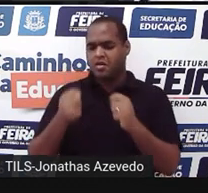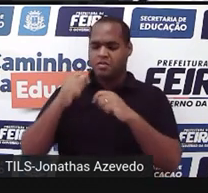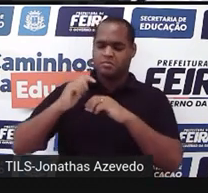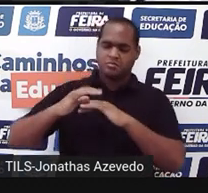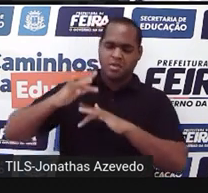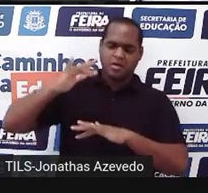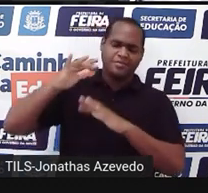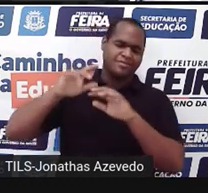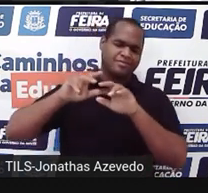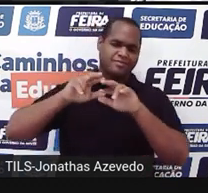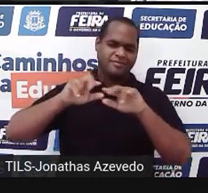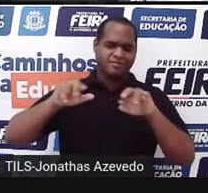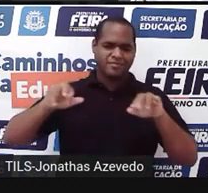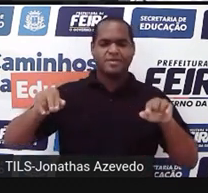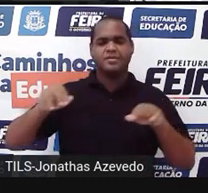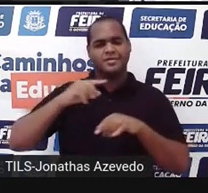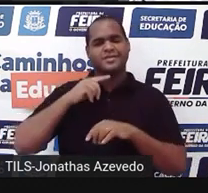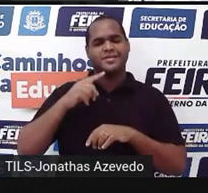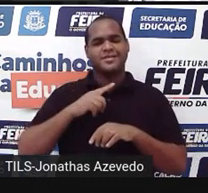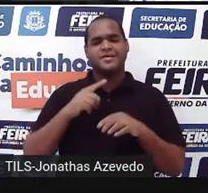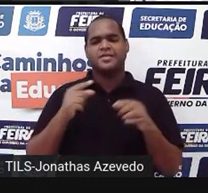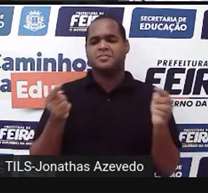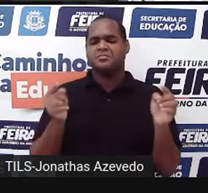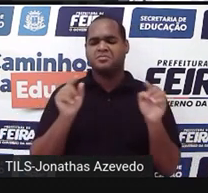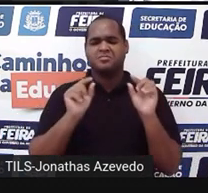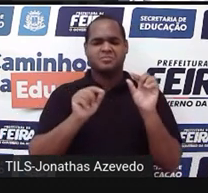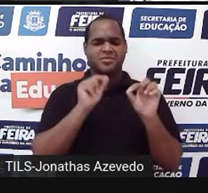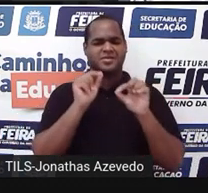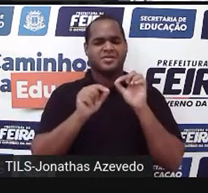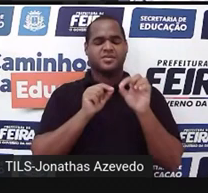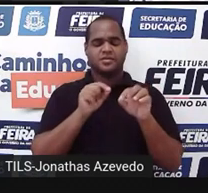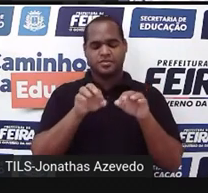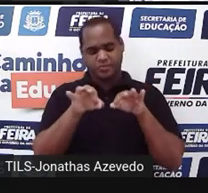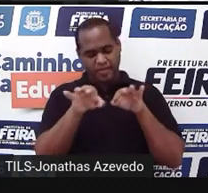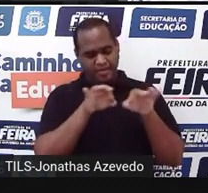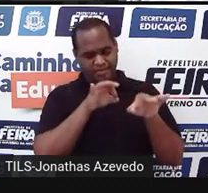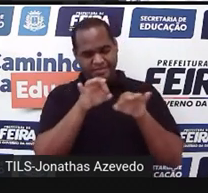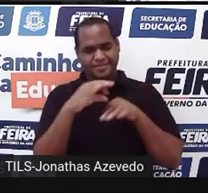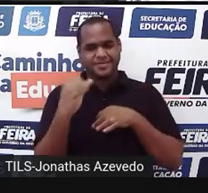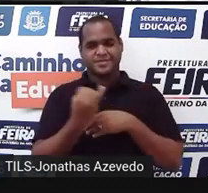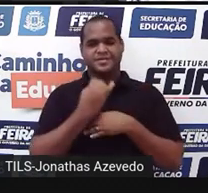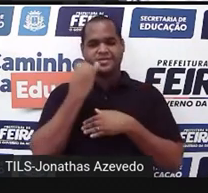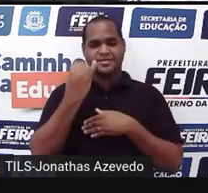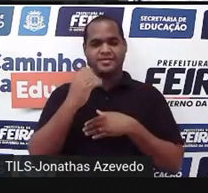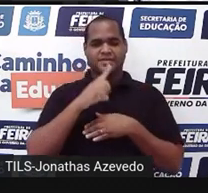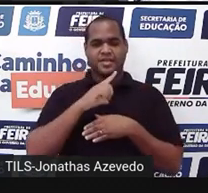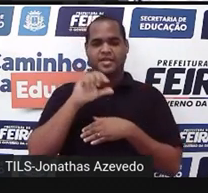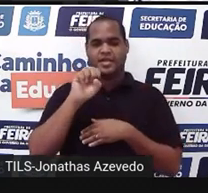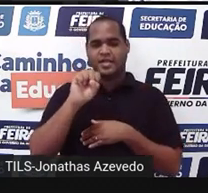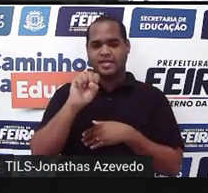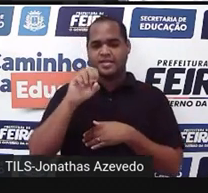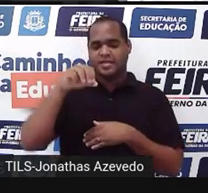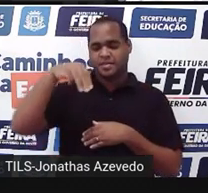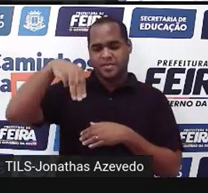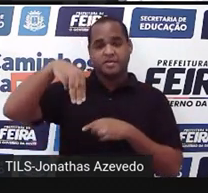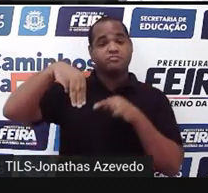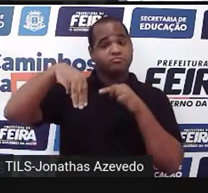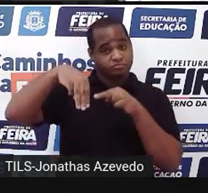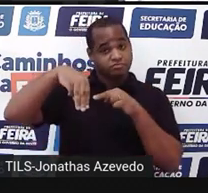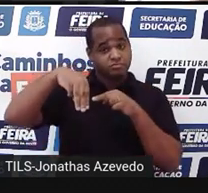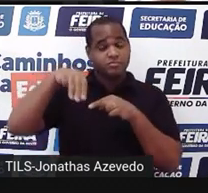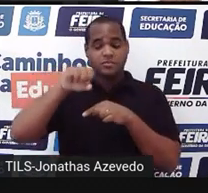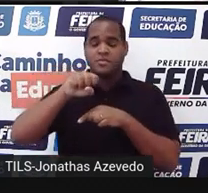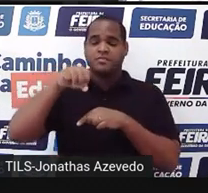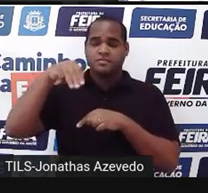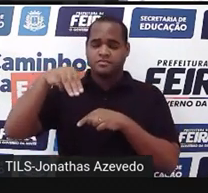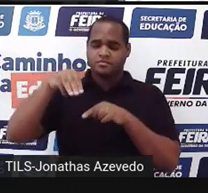E essa coisa de medidas, né? Organiza o que a gente chama de sistema de medidas. Já que tudo tem medida,